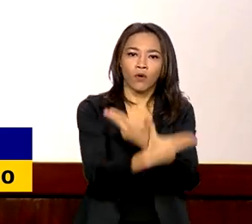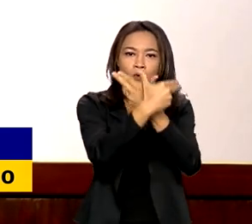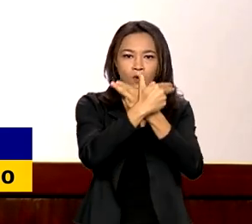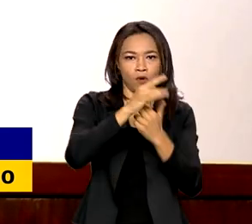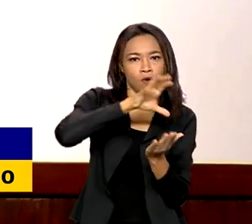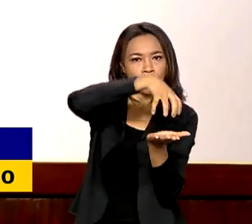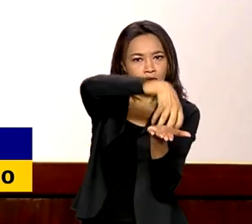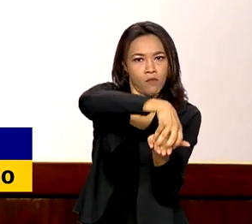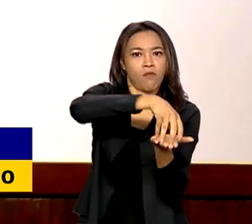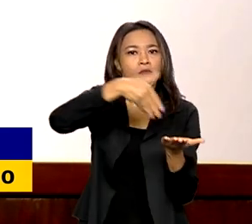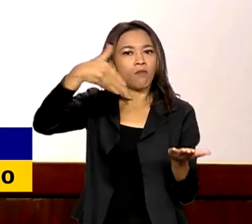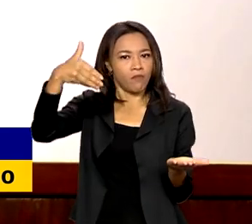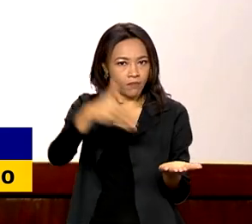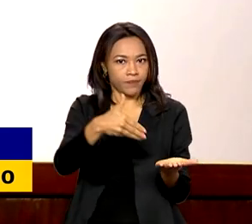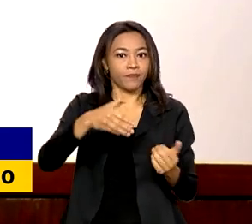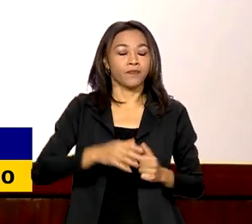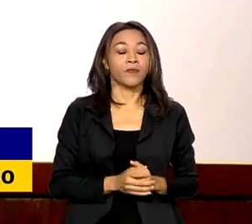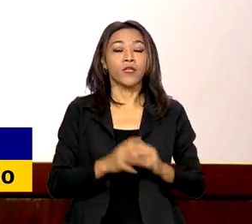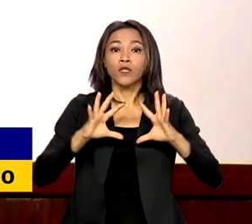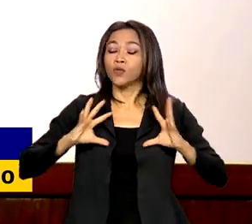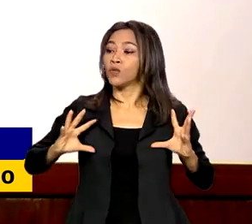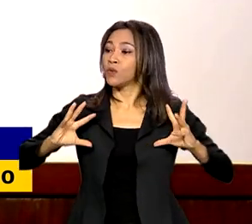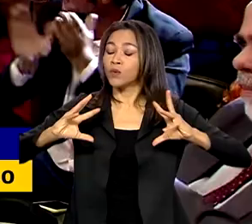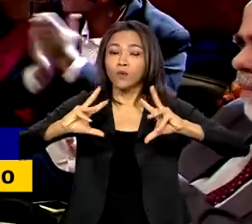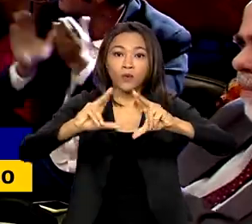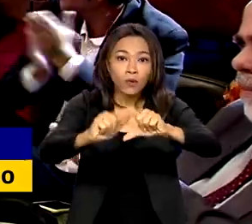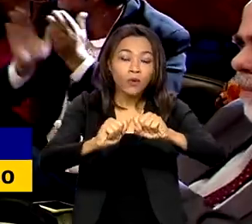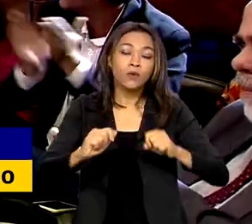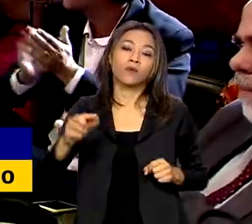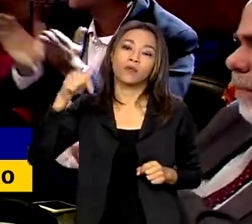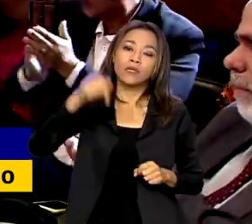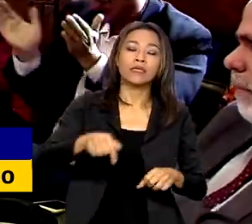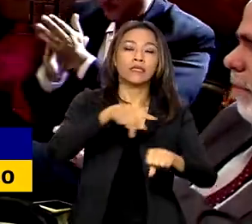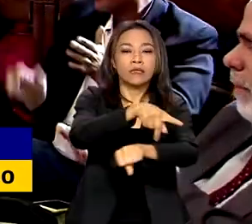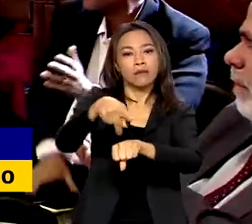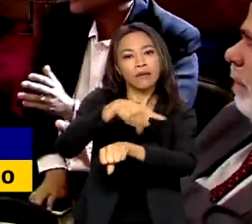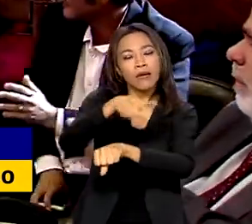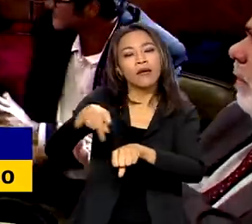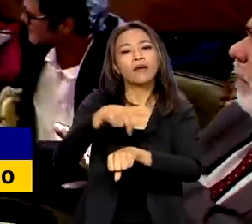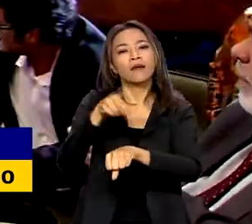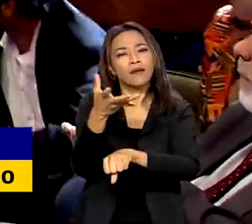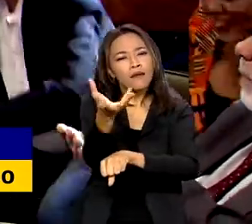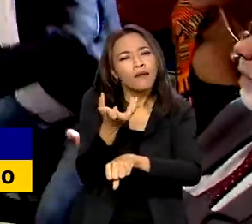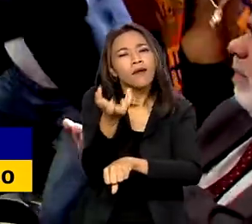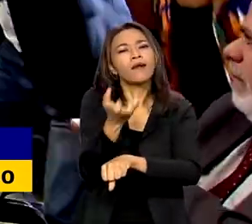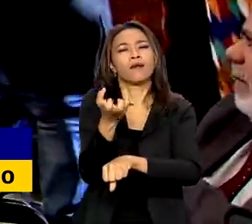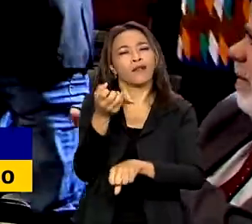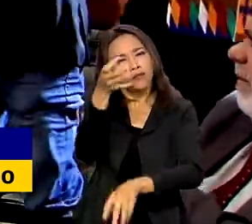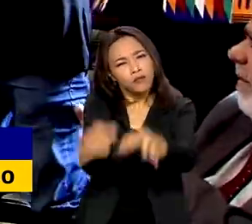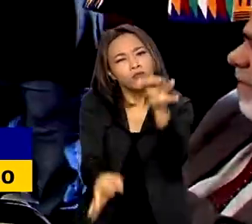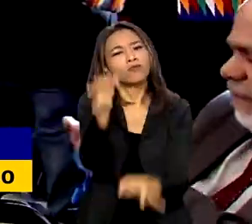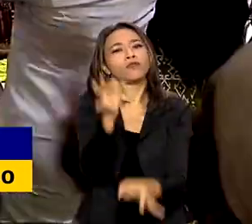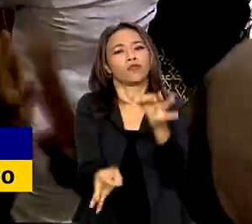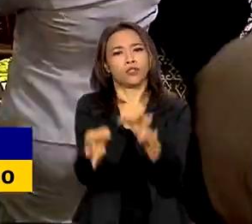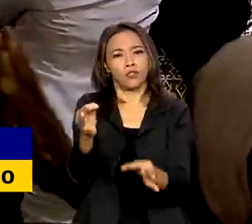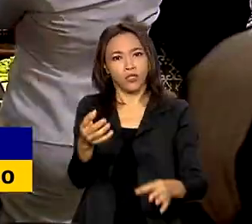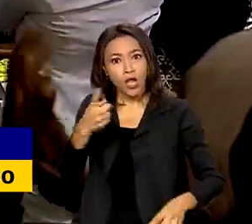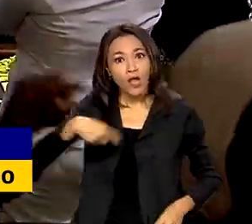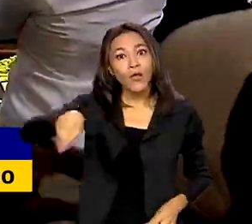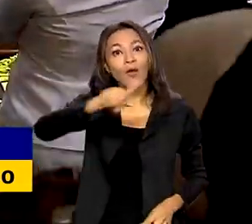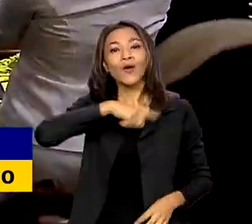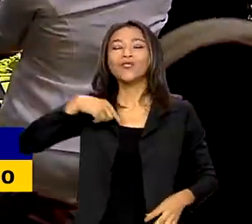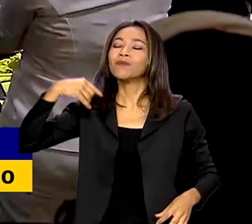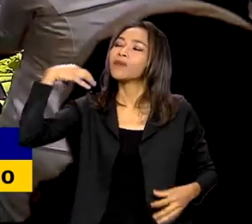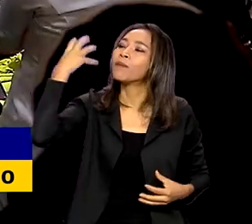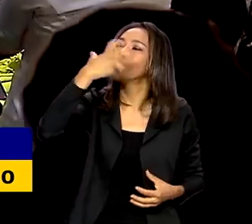ouviu as faces de todos que neste país andam querendo justiça. Nós somos o canto